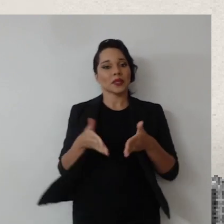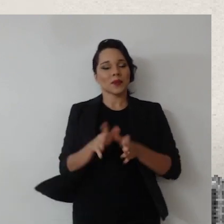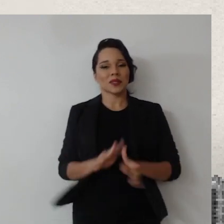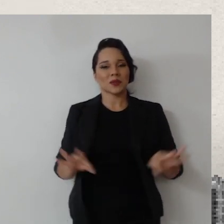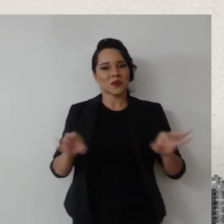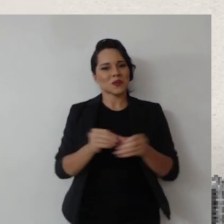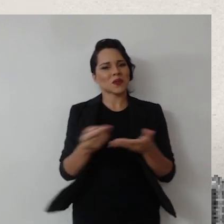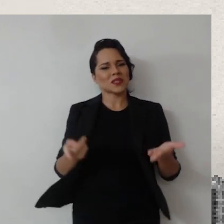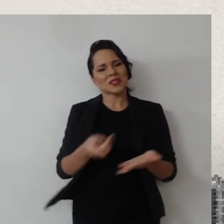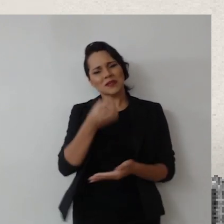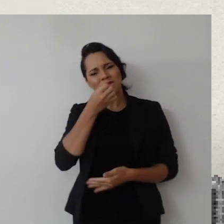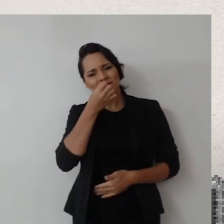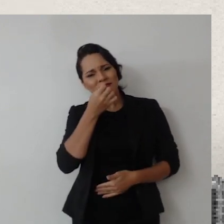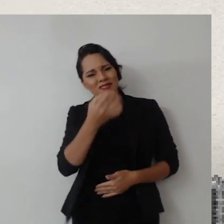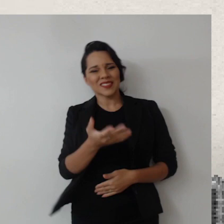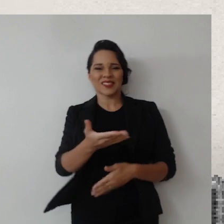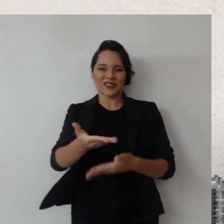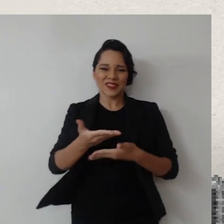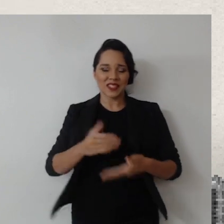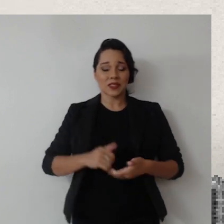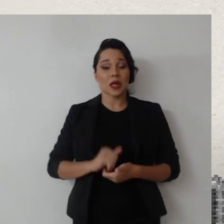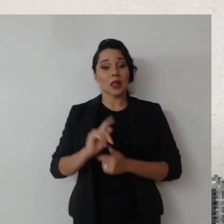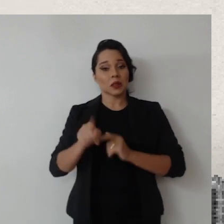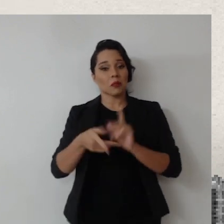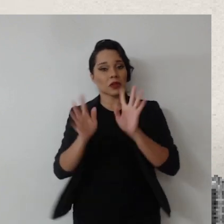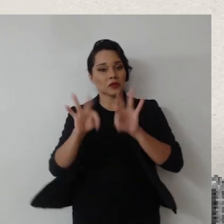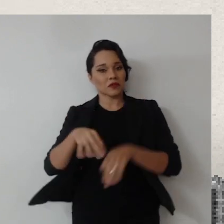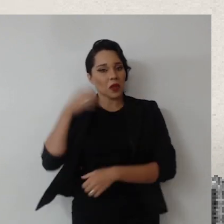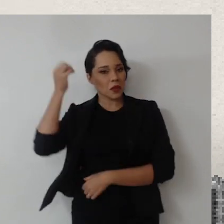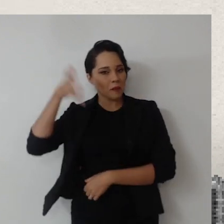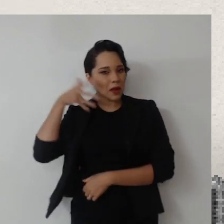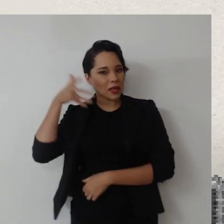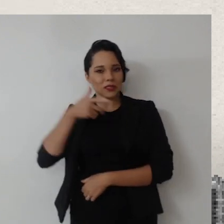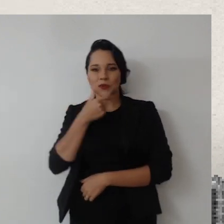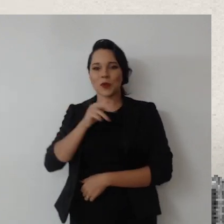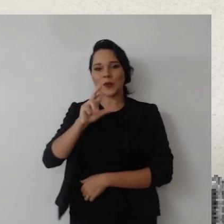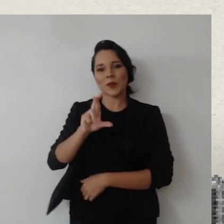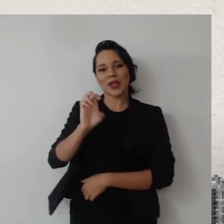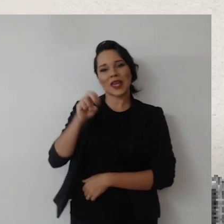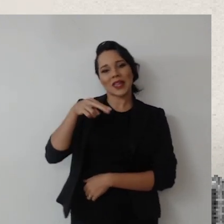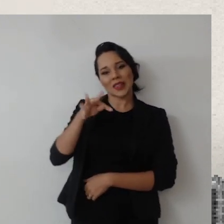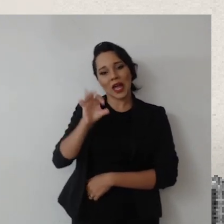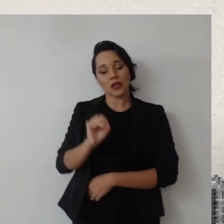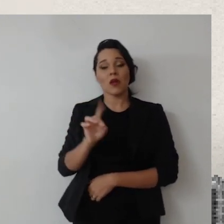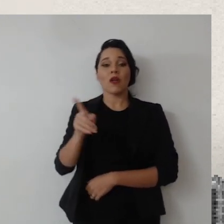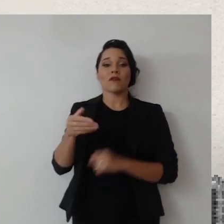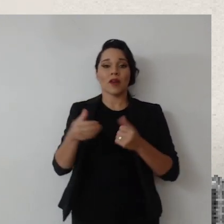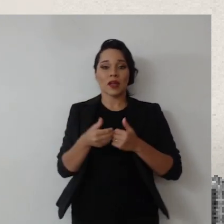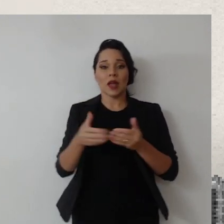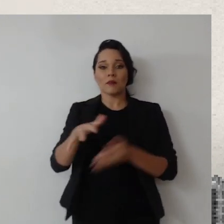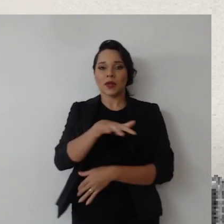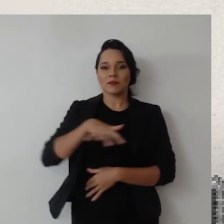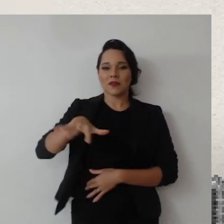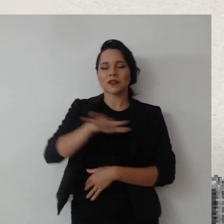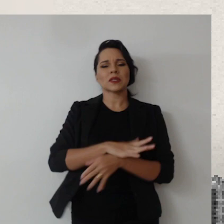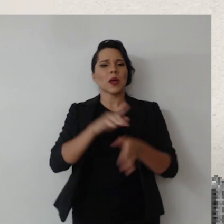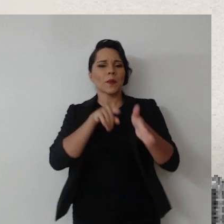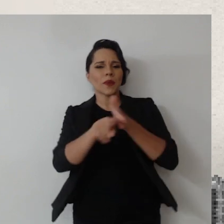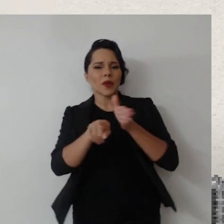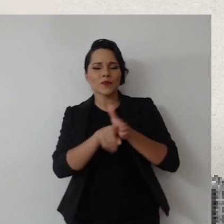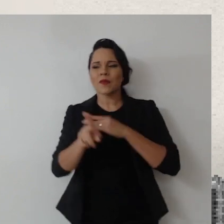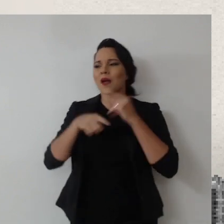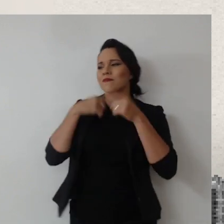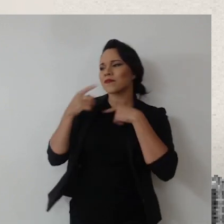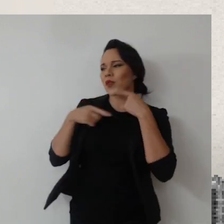participação de todos é muito bem-vindo. Ao término da palestra do Renato, nós vamos abrir o espaço para vocês poderem perguntar